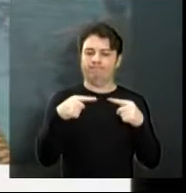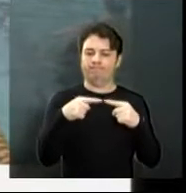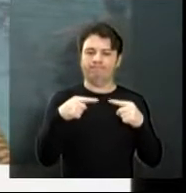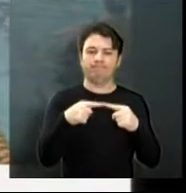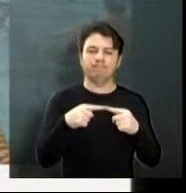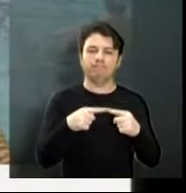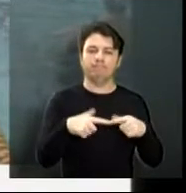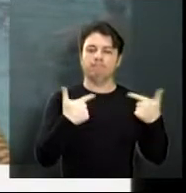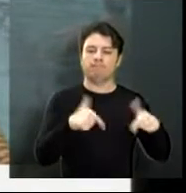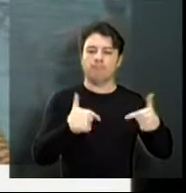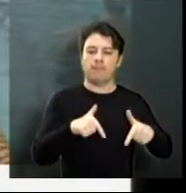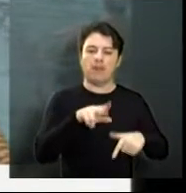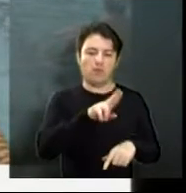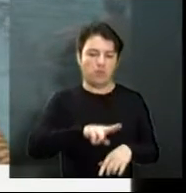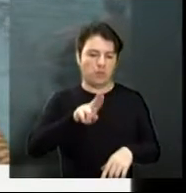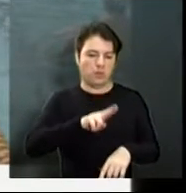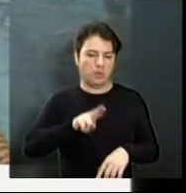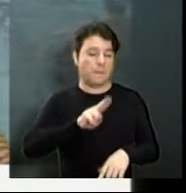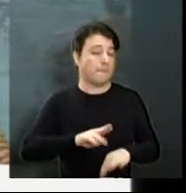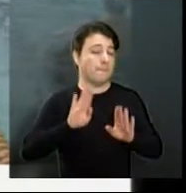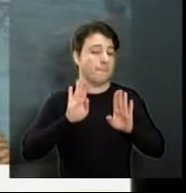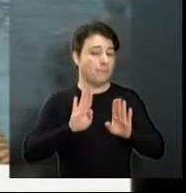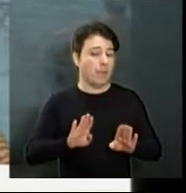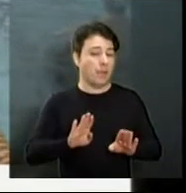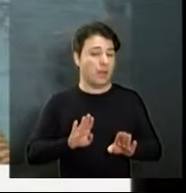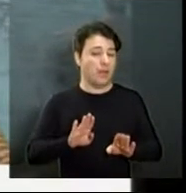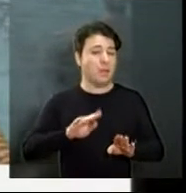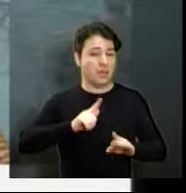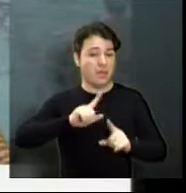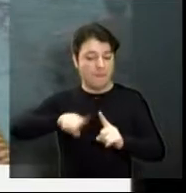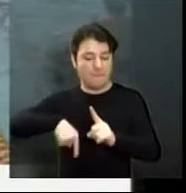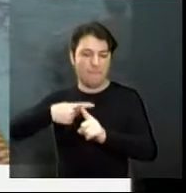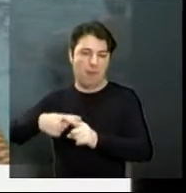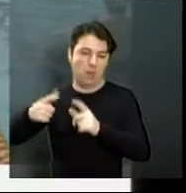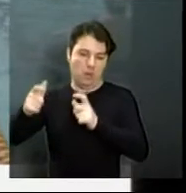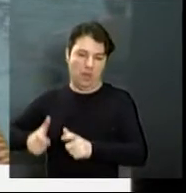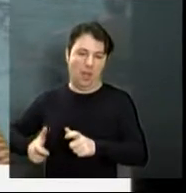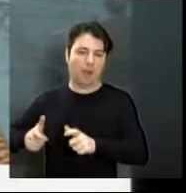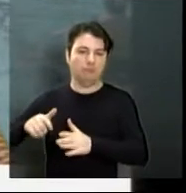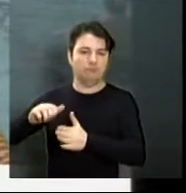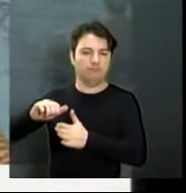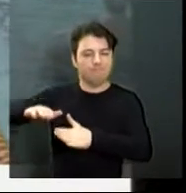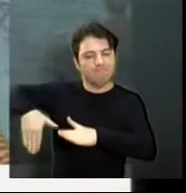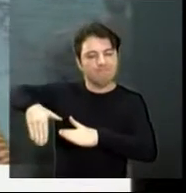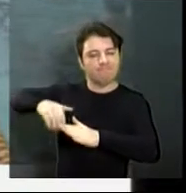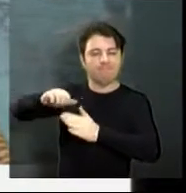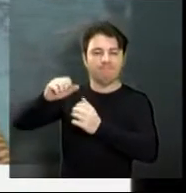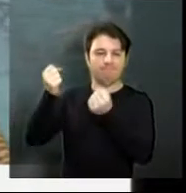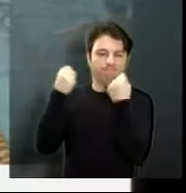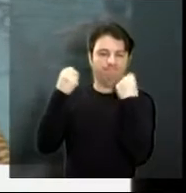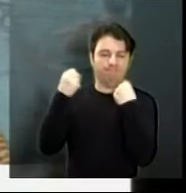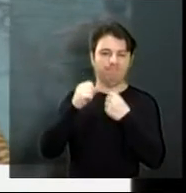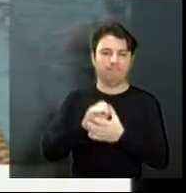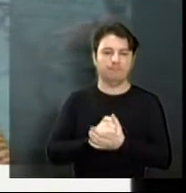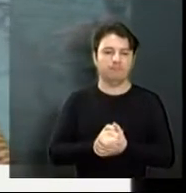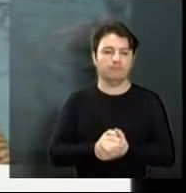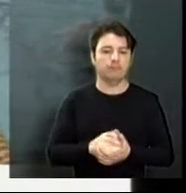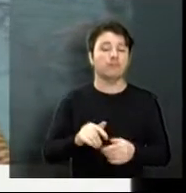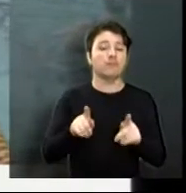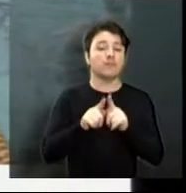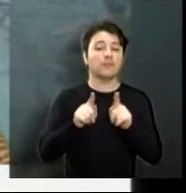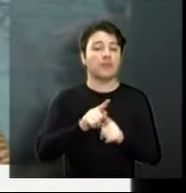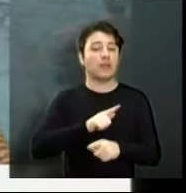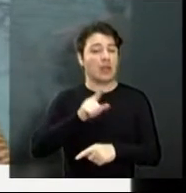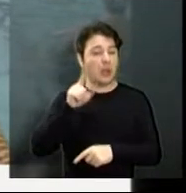funcionamento mais dois locais para atividades. O ponto final da reunião foi o aquecedor que quebra com